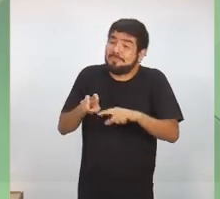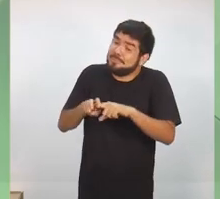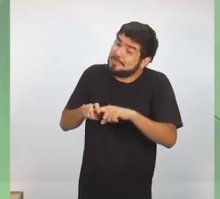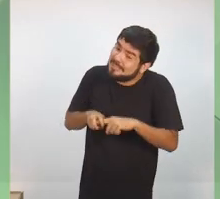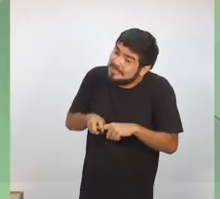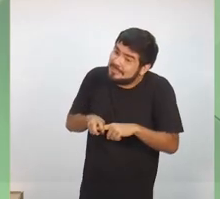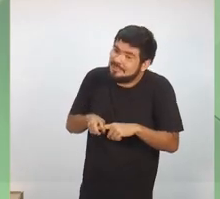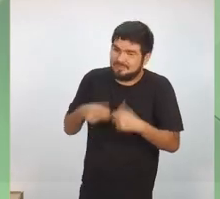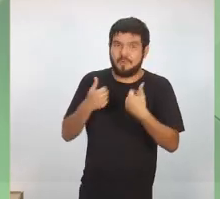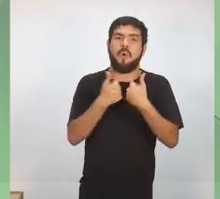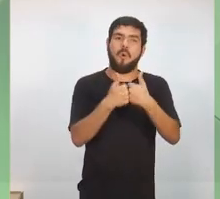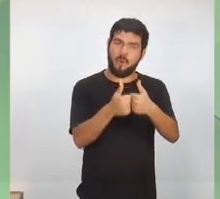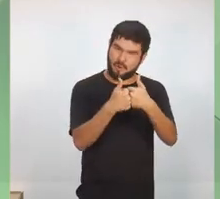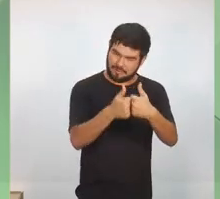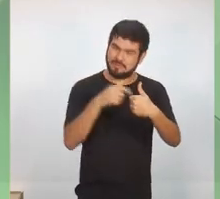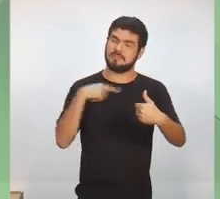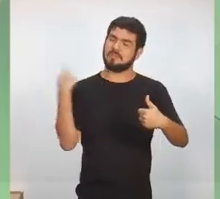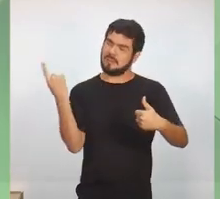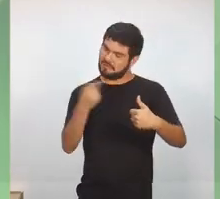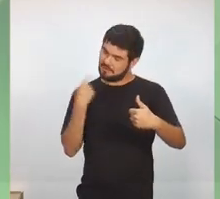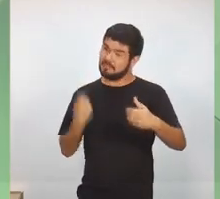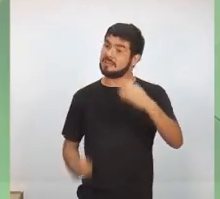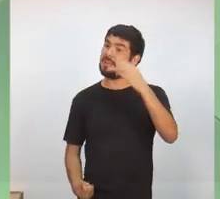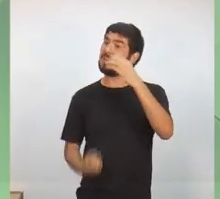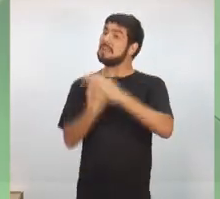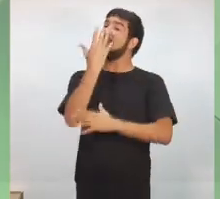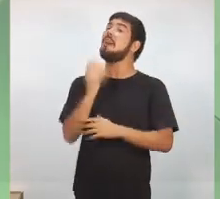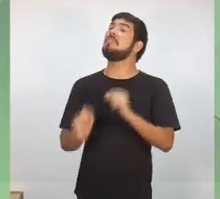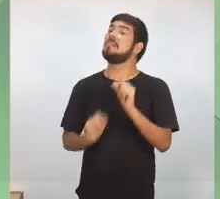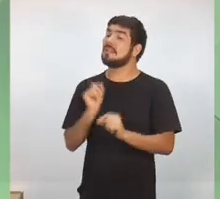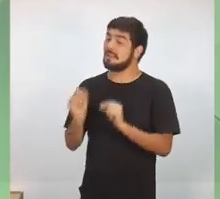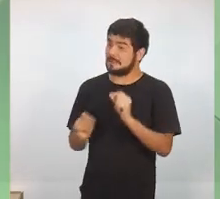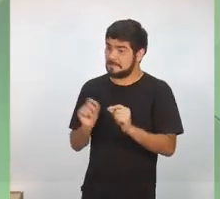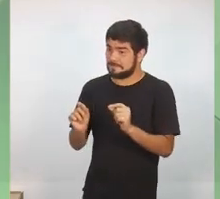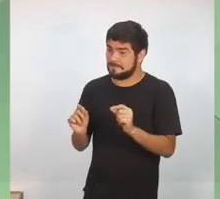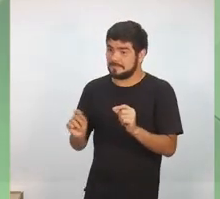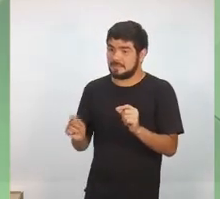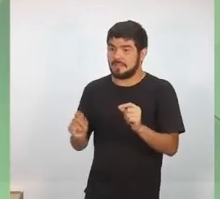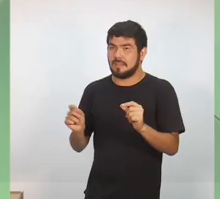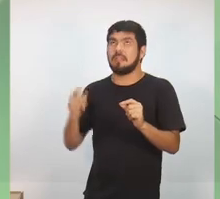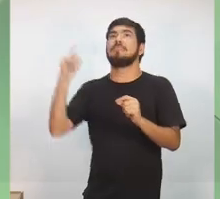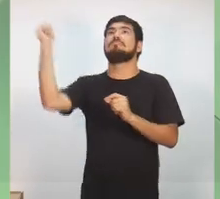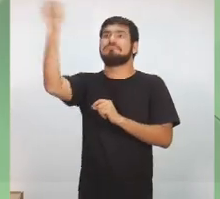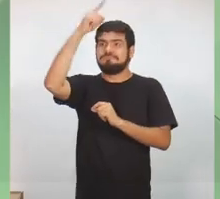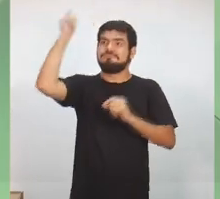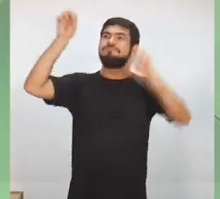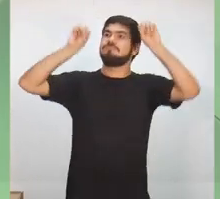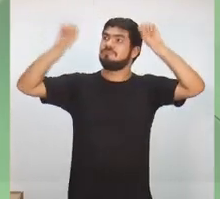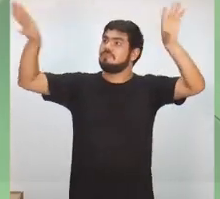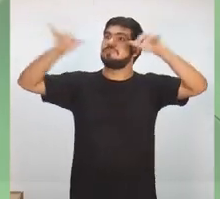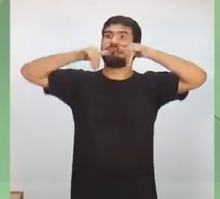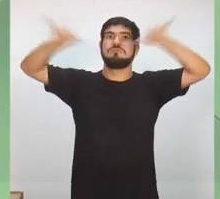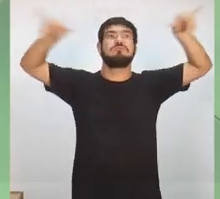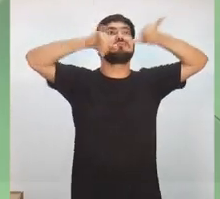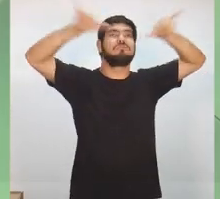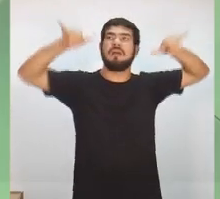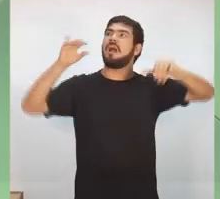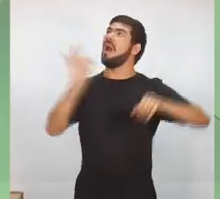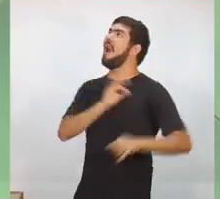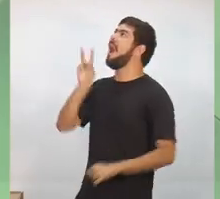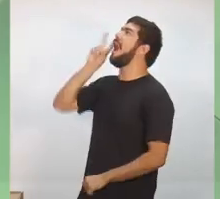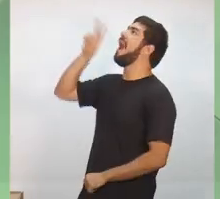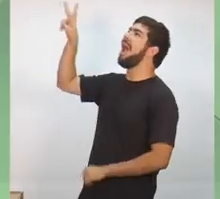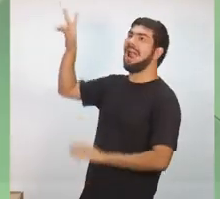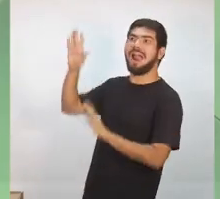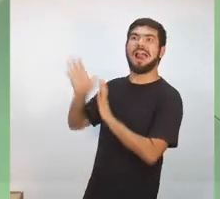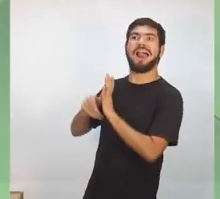questão dos ônibus, nós vamos agir criando mecanismos que possam disparar e automaticamente a polícia já faz a